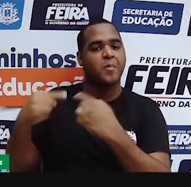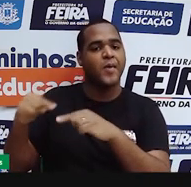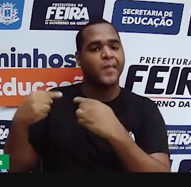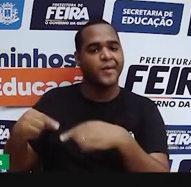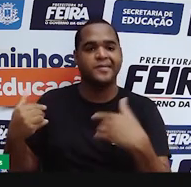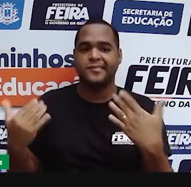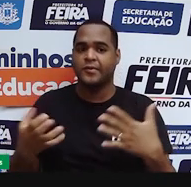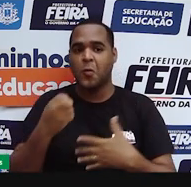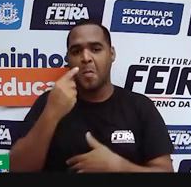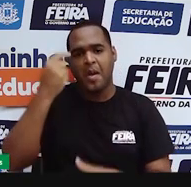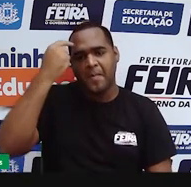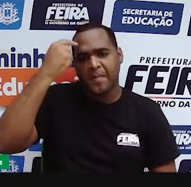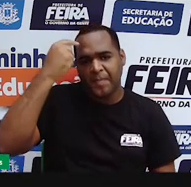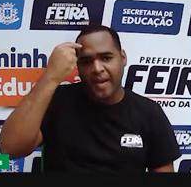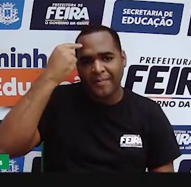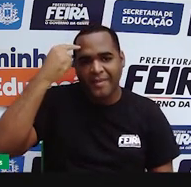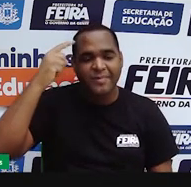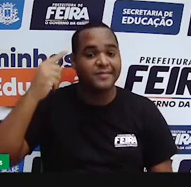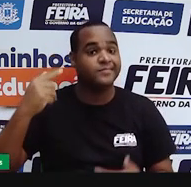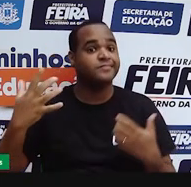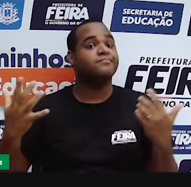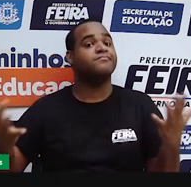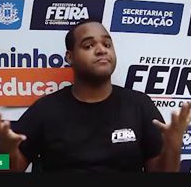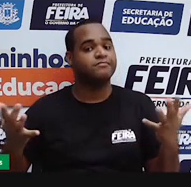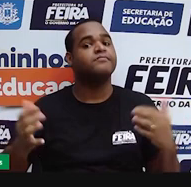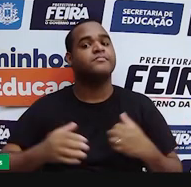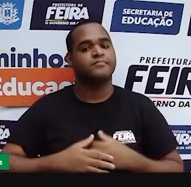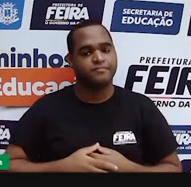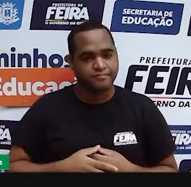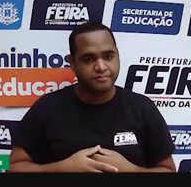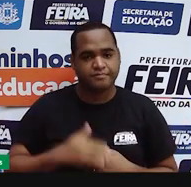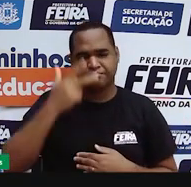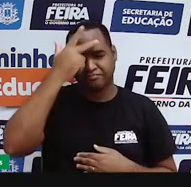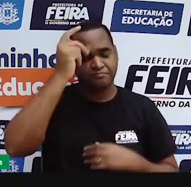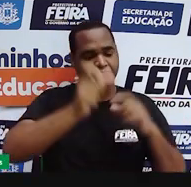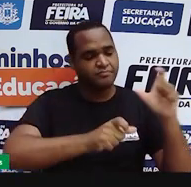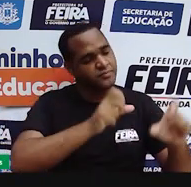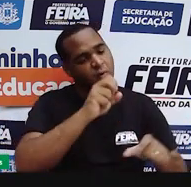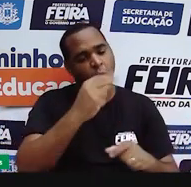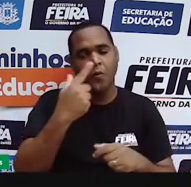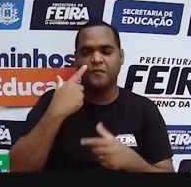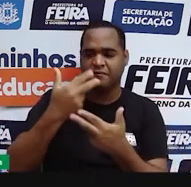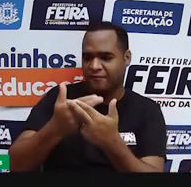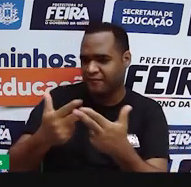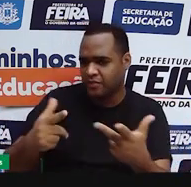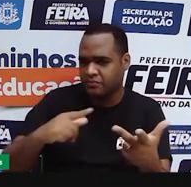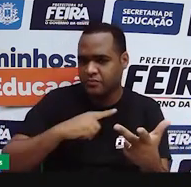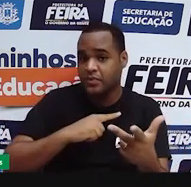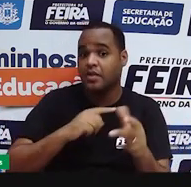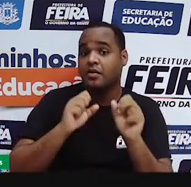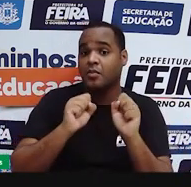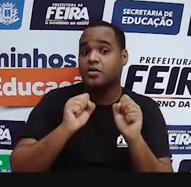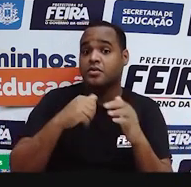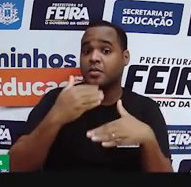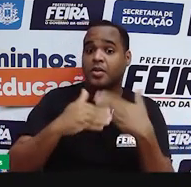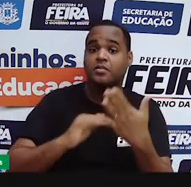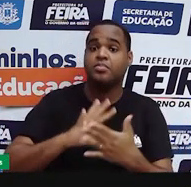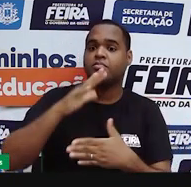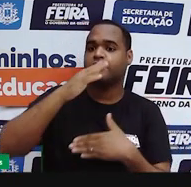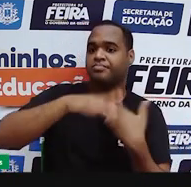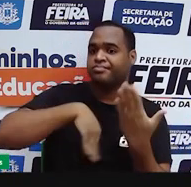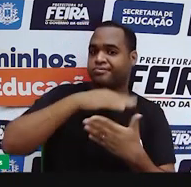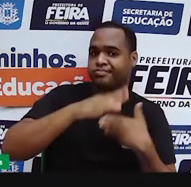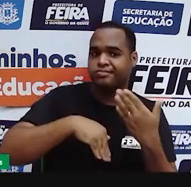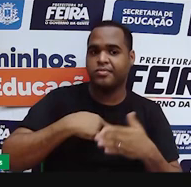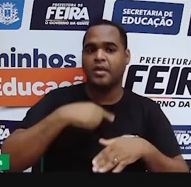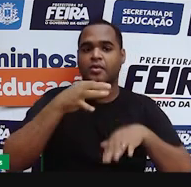gente tem, essas ideias prévias, na verdade, que a gente tem sobre as pessoas ou sobre as coisas, podem atrapalhar o nosso julgamento ali na